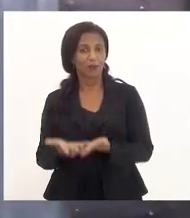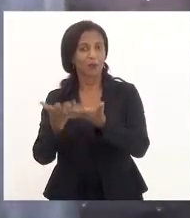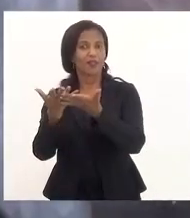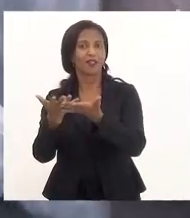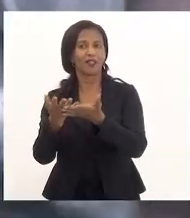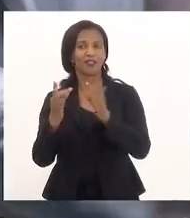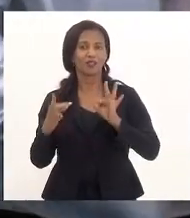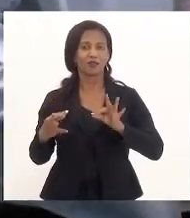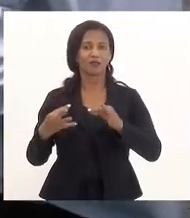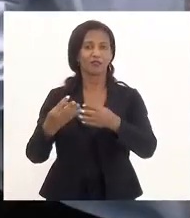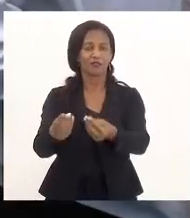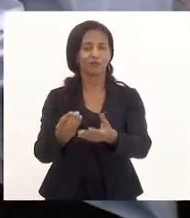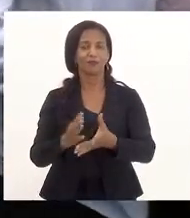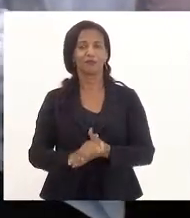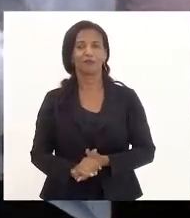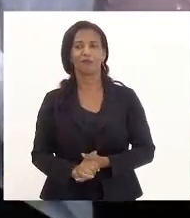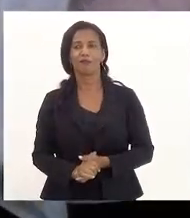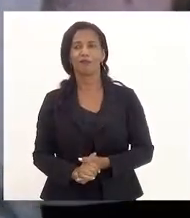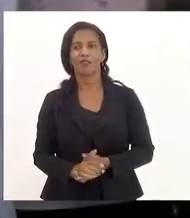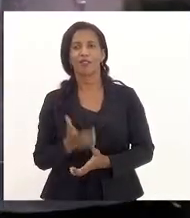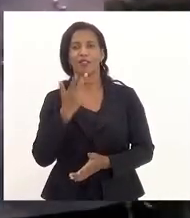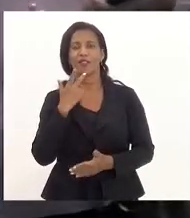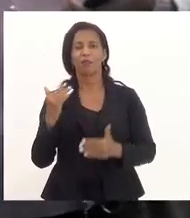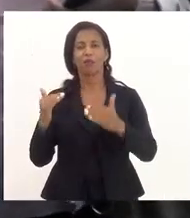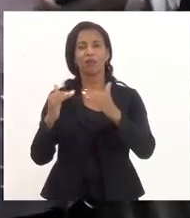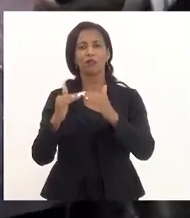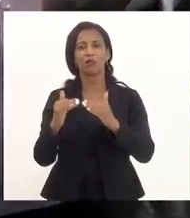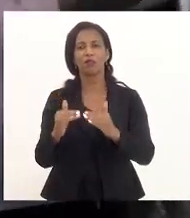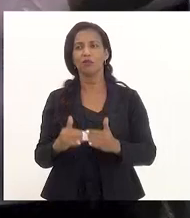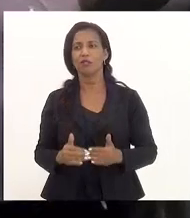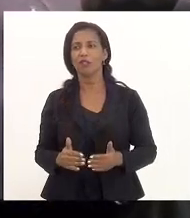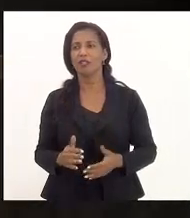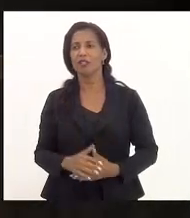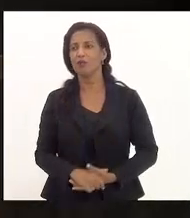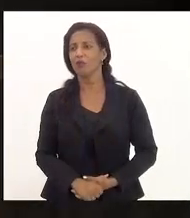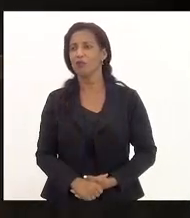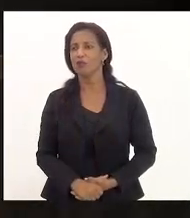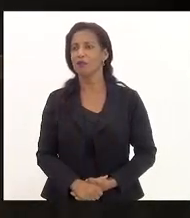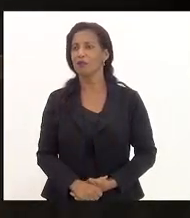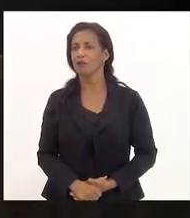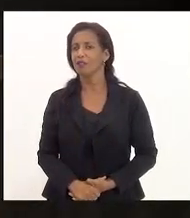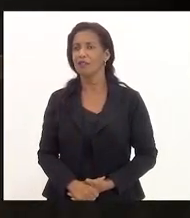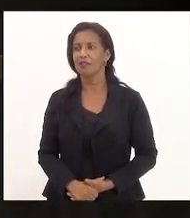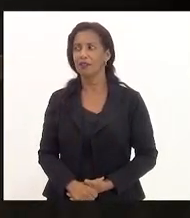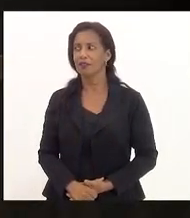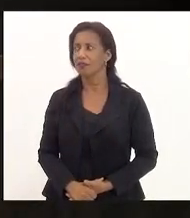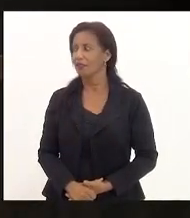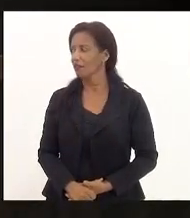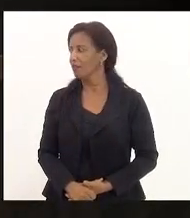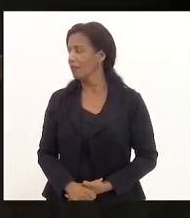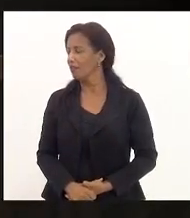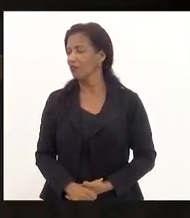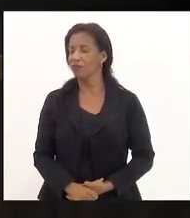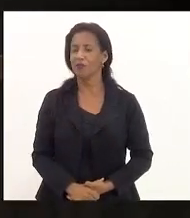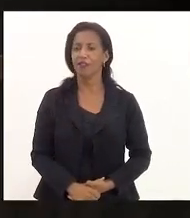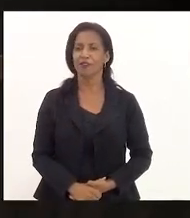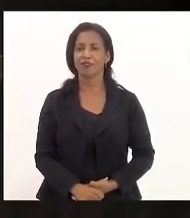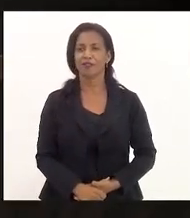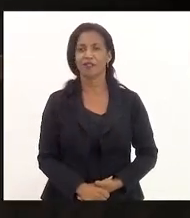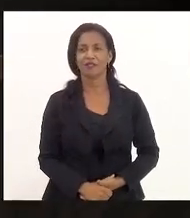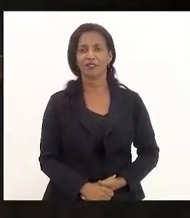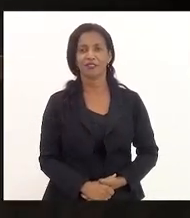a isso tudo, eu estou votando favorável, Sr. Presidente. Márcio Pacheco, próximo